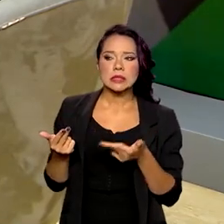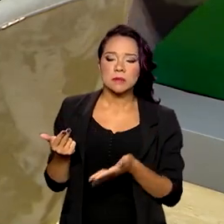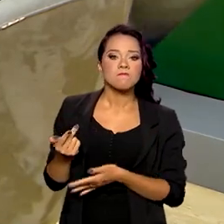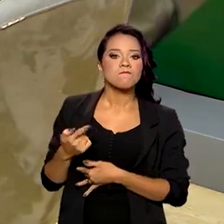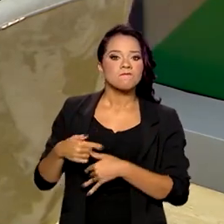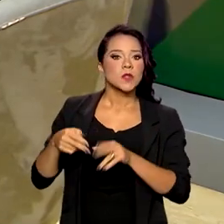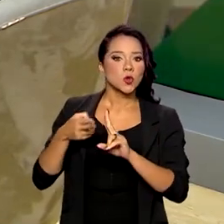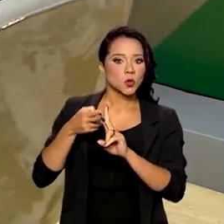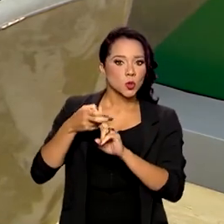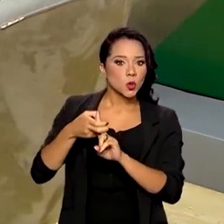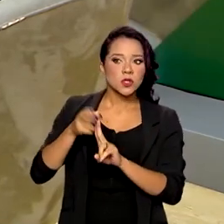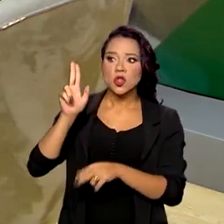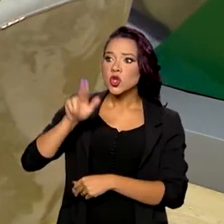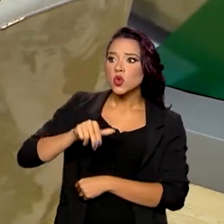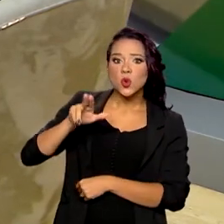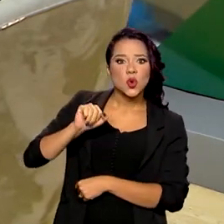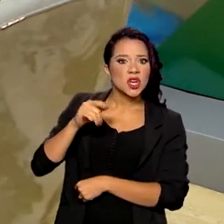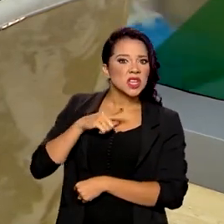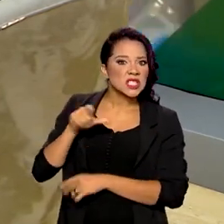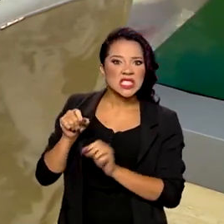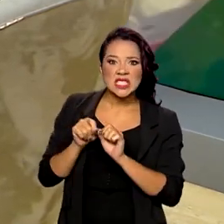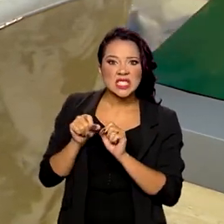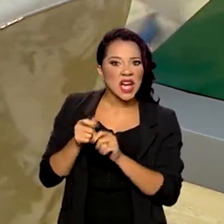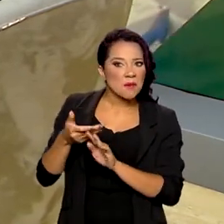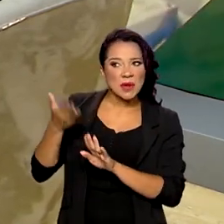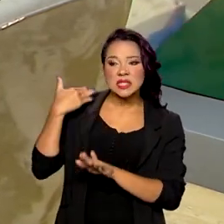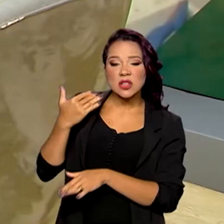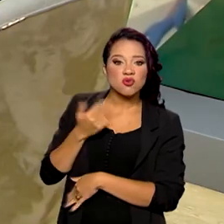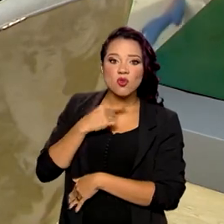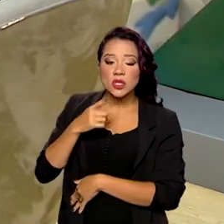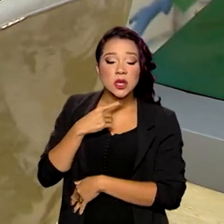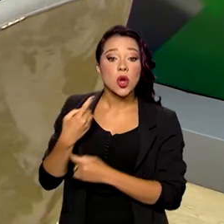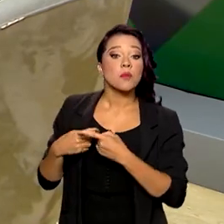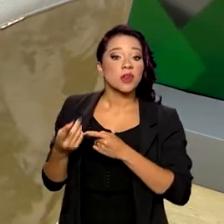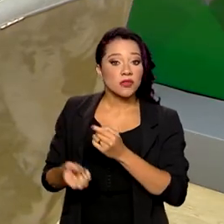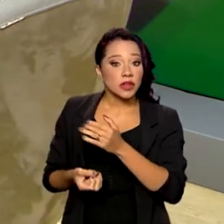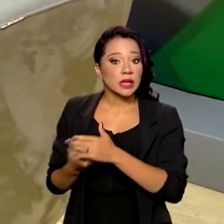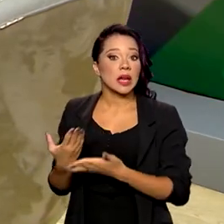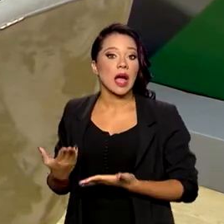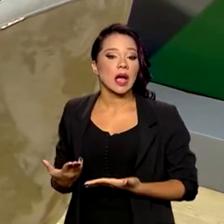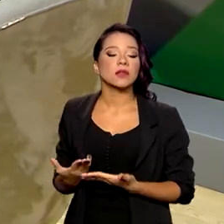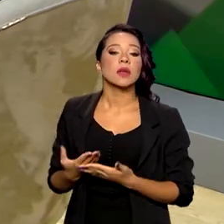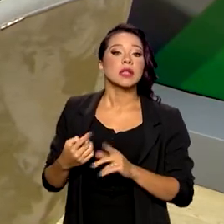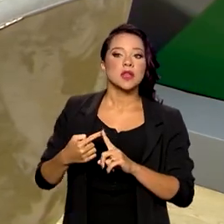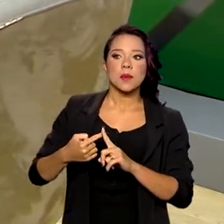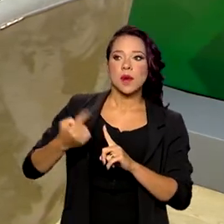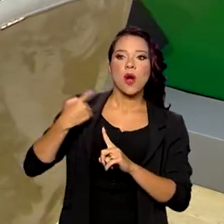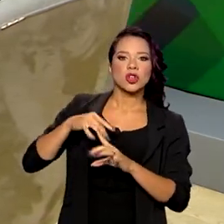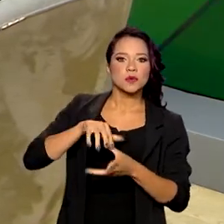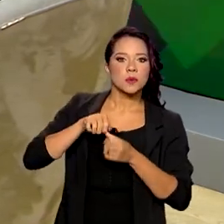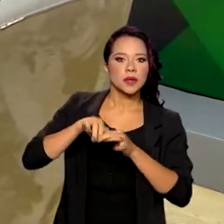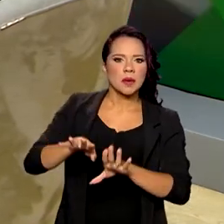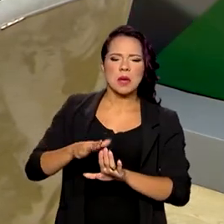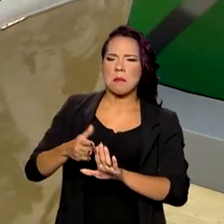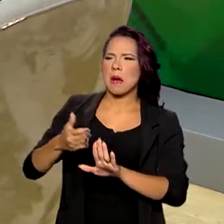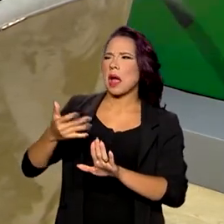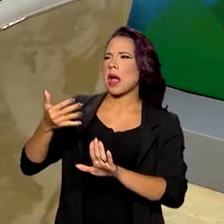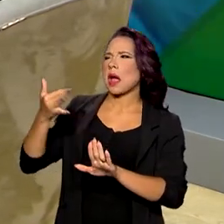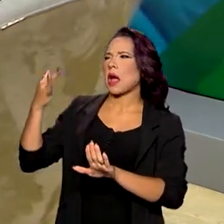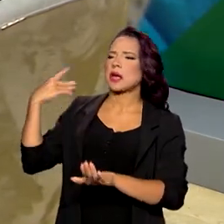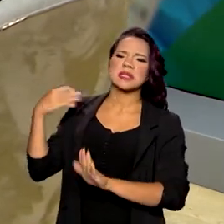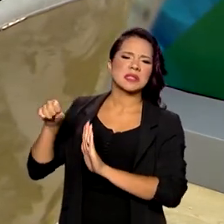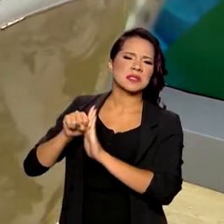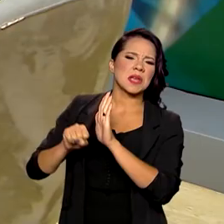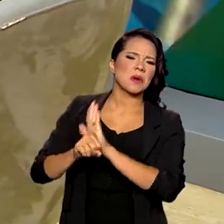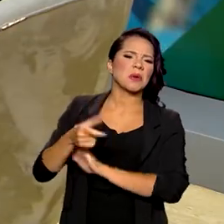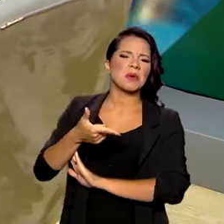o sistema único de saúde nunca tinha feito antes, até pelo motivo da criação dele e porque a última epidemia tinha sido lá no começo do